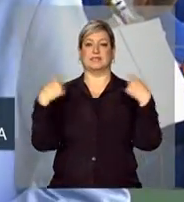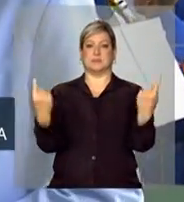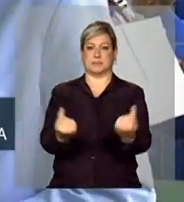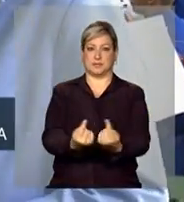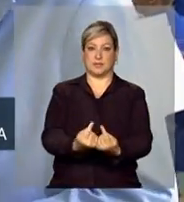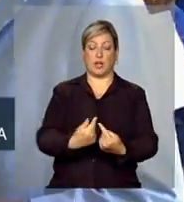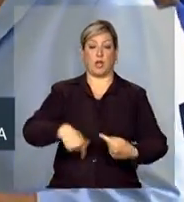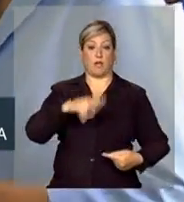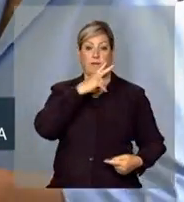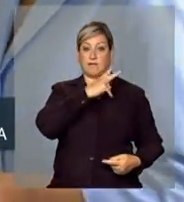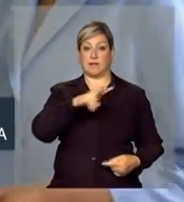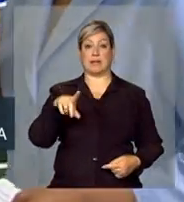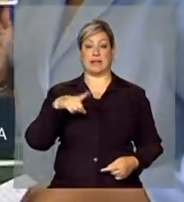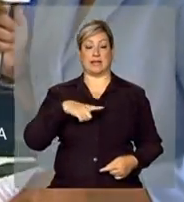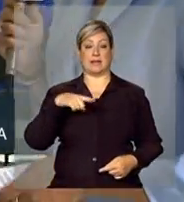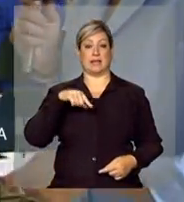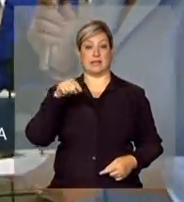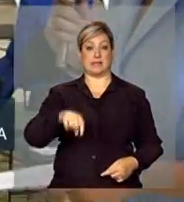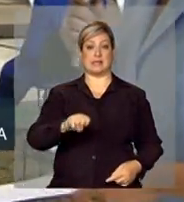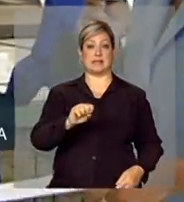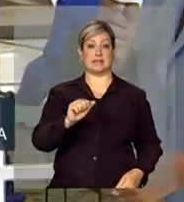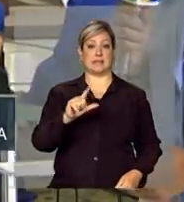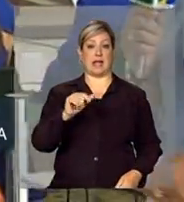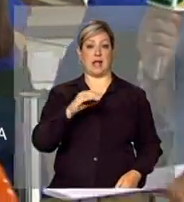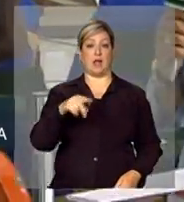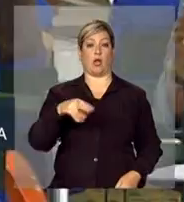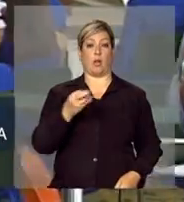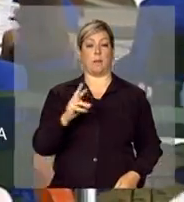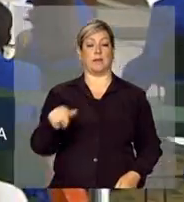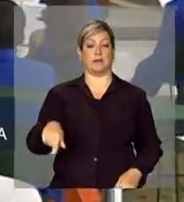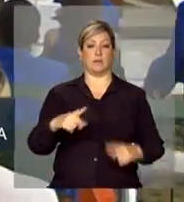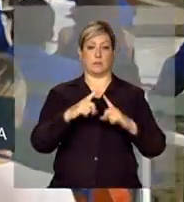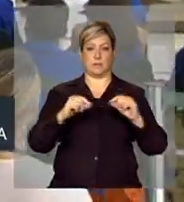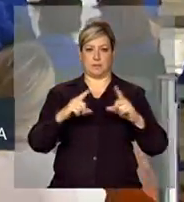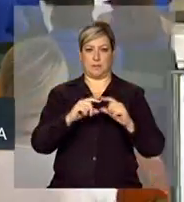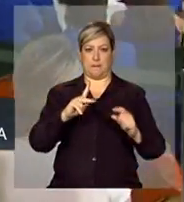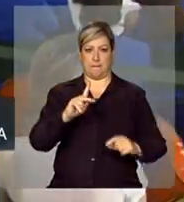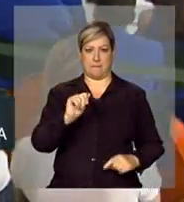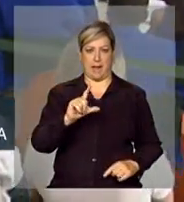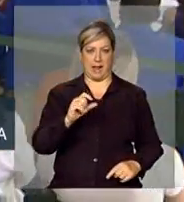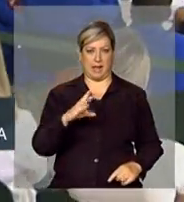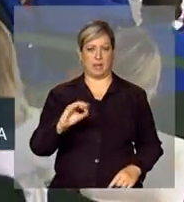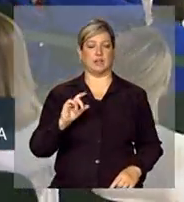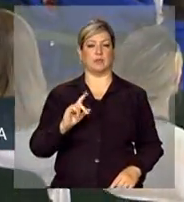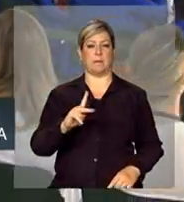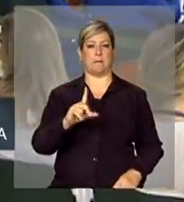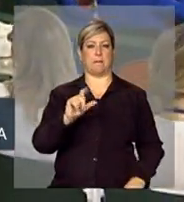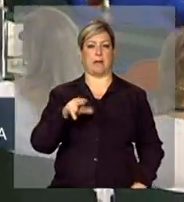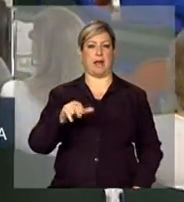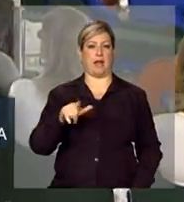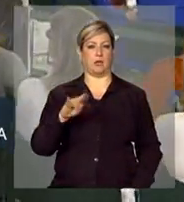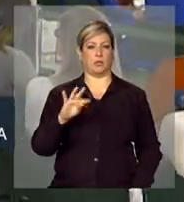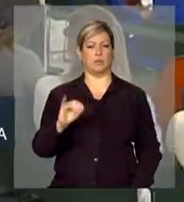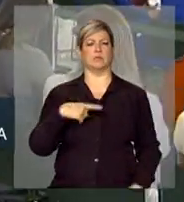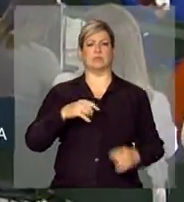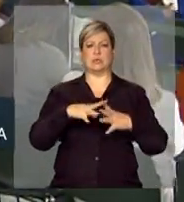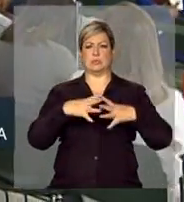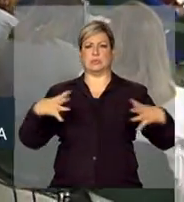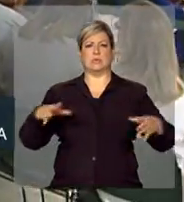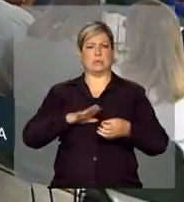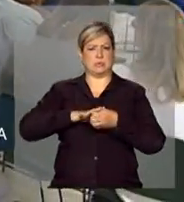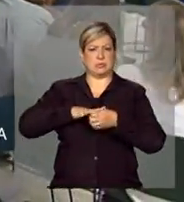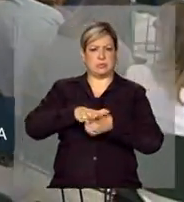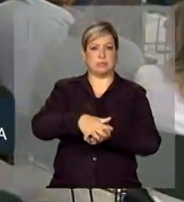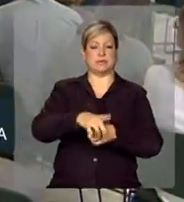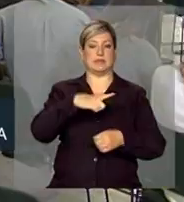ver, o salão nobre do Palácio do Planalto está praticamente lotado. As pessoas aqui